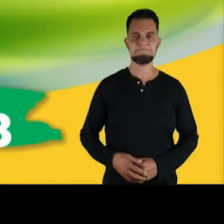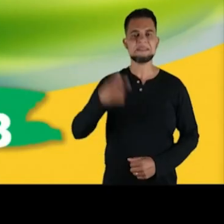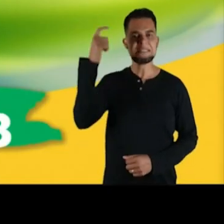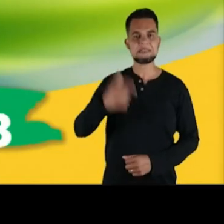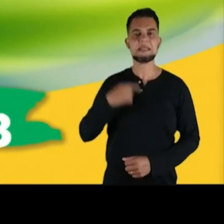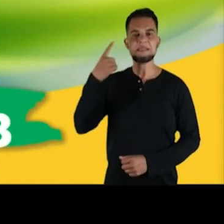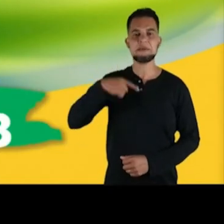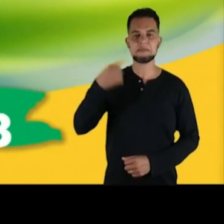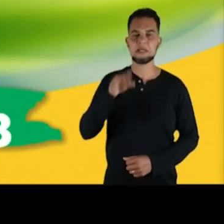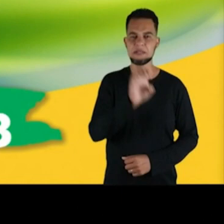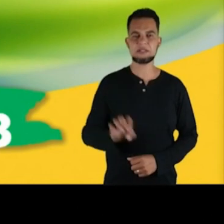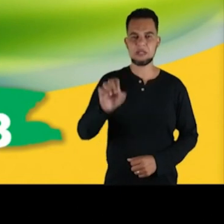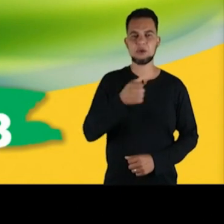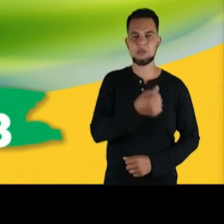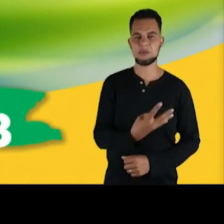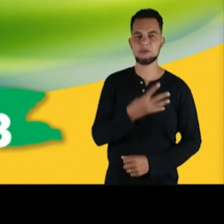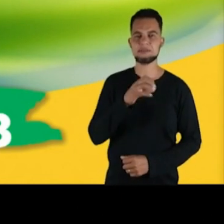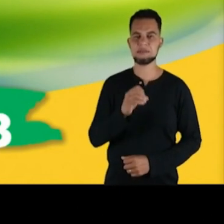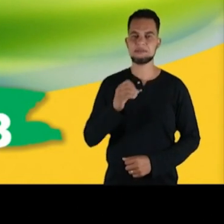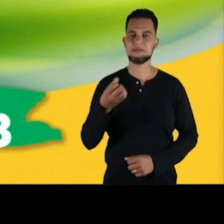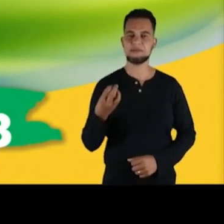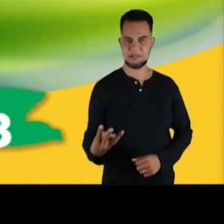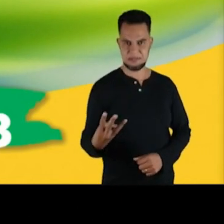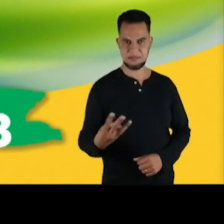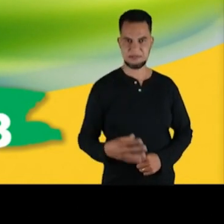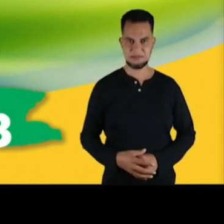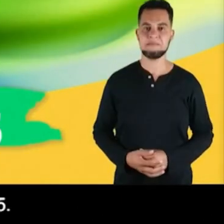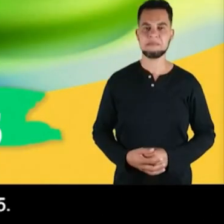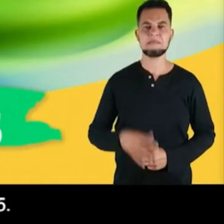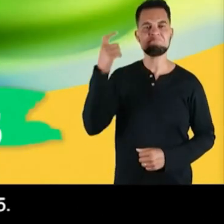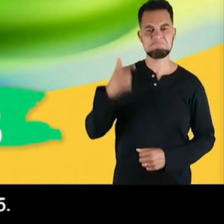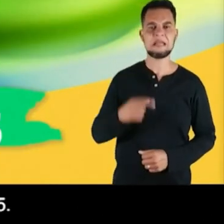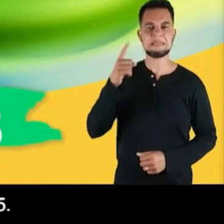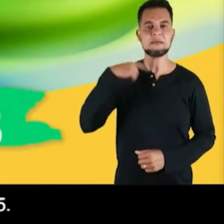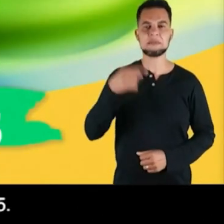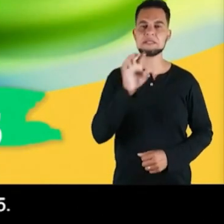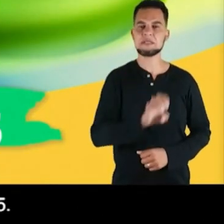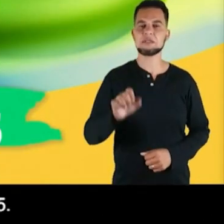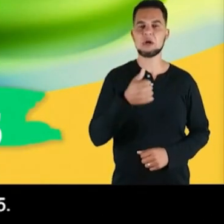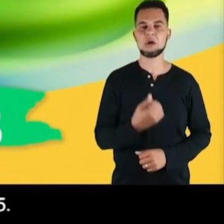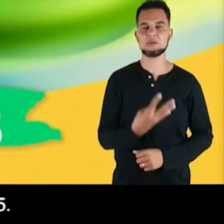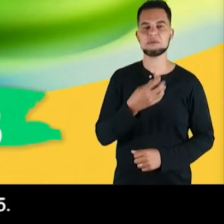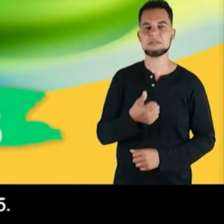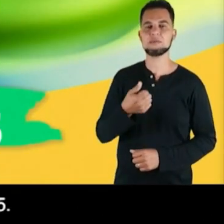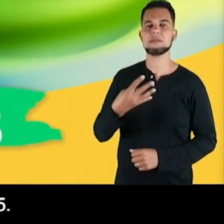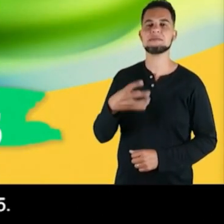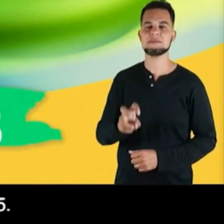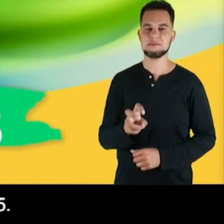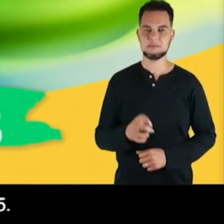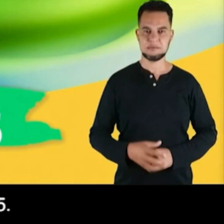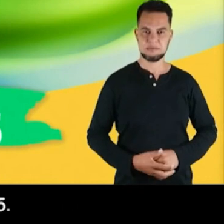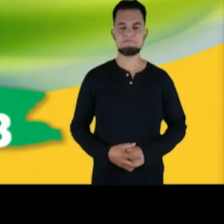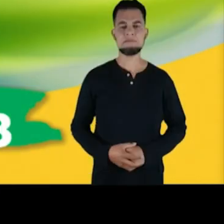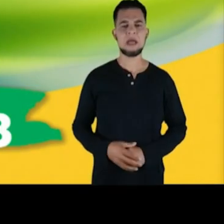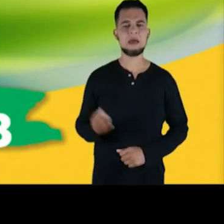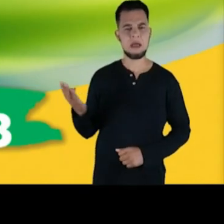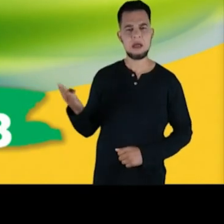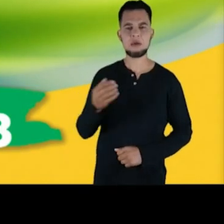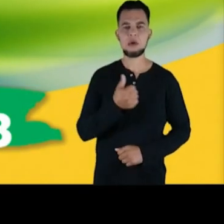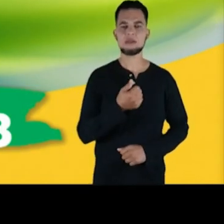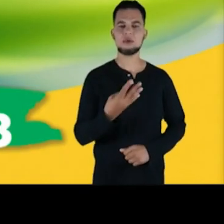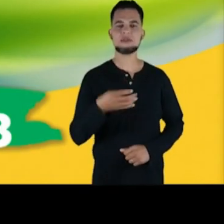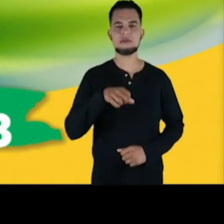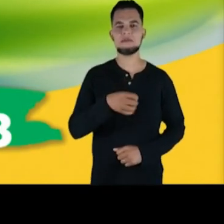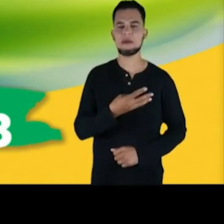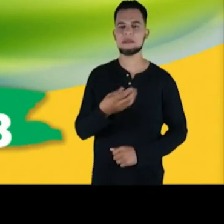Silas Aladão, deputado estadual, 14003. Fradiguri, deputado estadual, 14, 145. Tamar